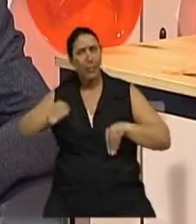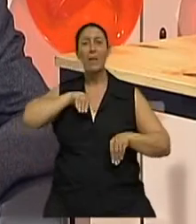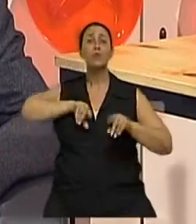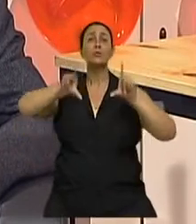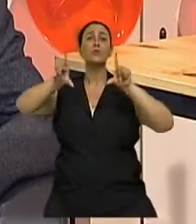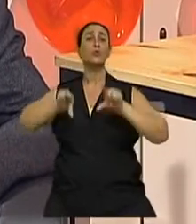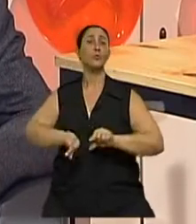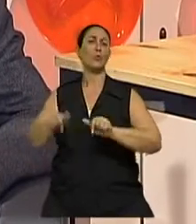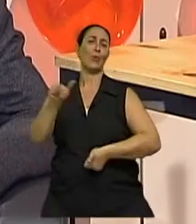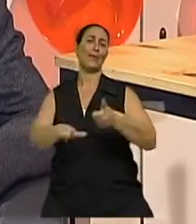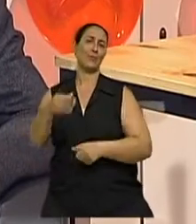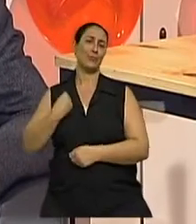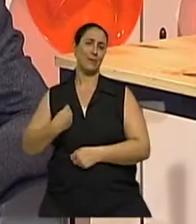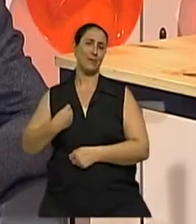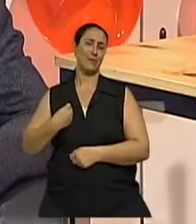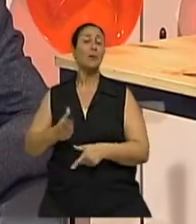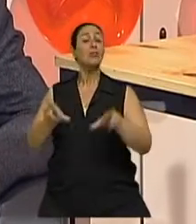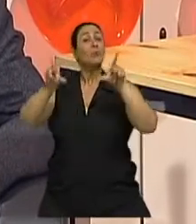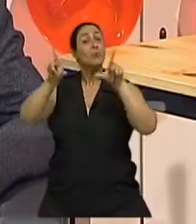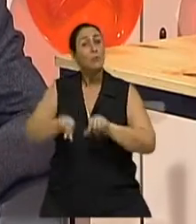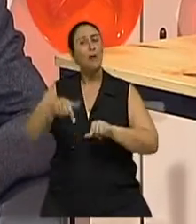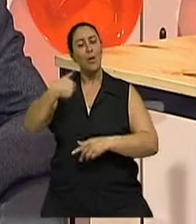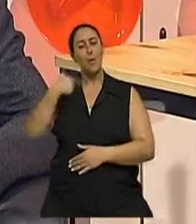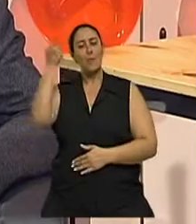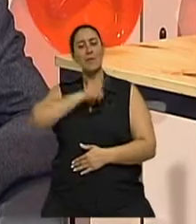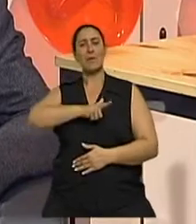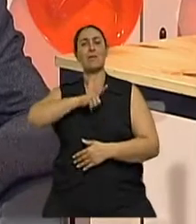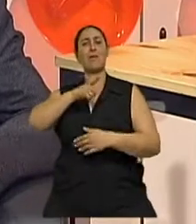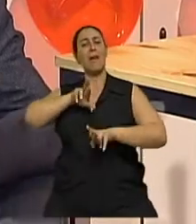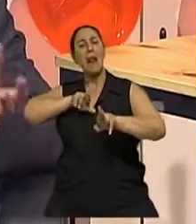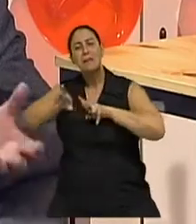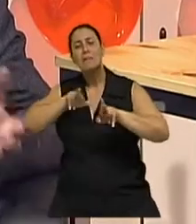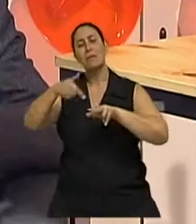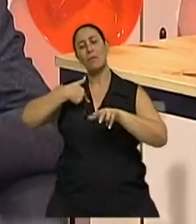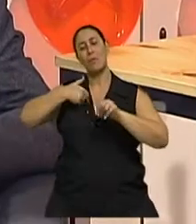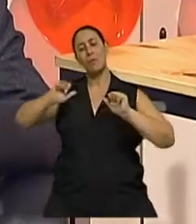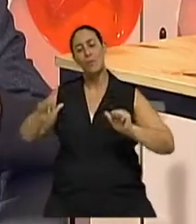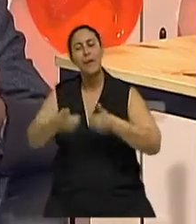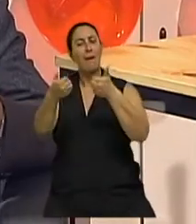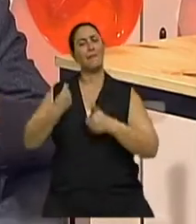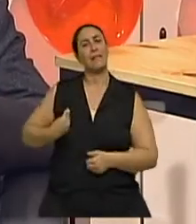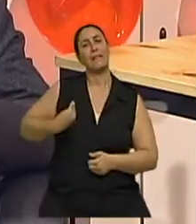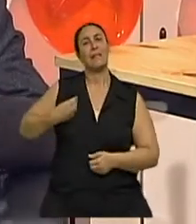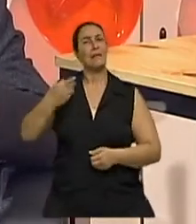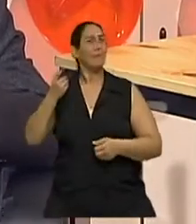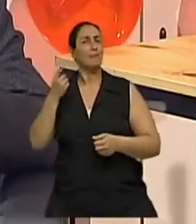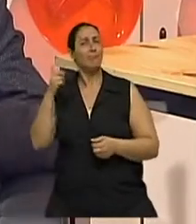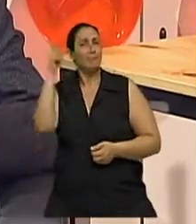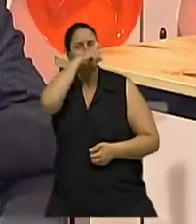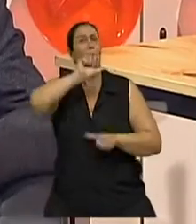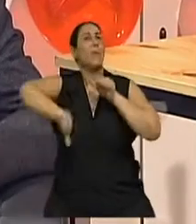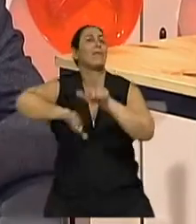diminui muito a capacidade que ela tem de se readaptar, de mudar hábitos de vida que a doença determina e encontrar uma